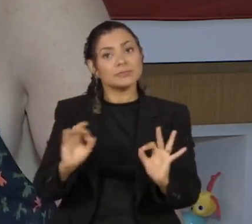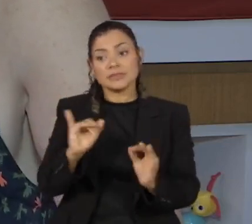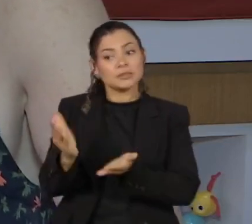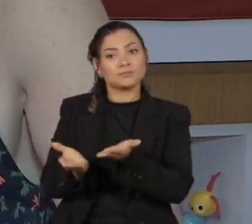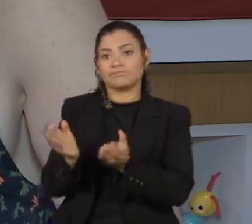cuidar.